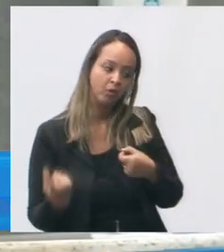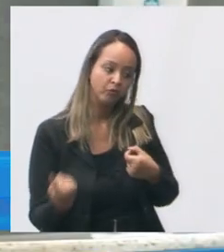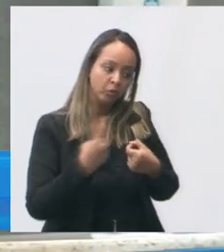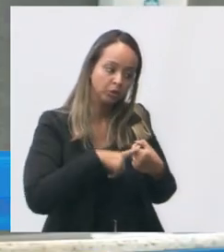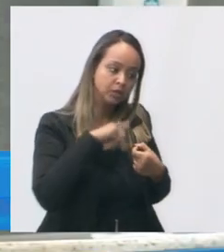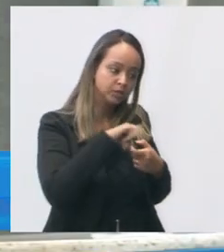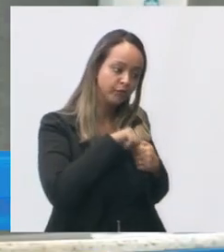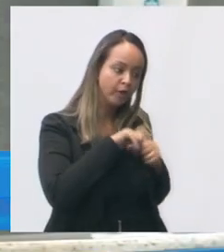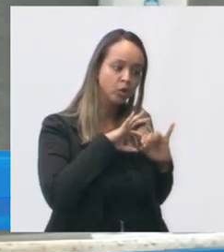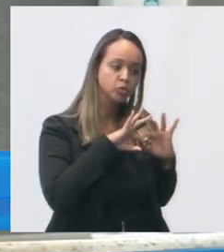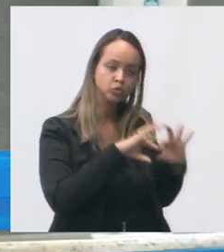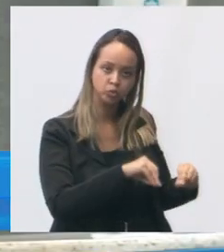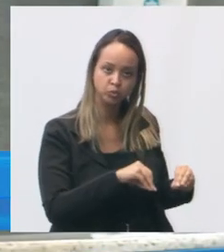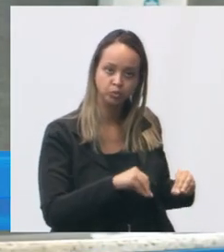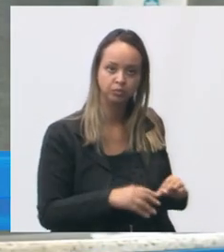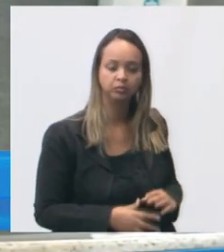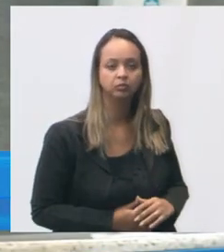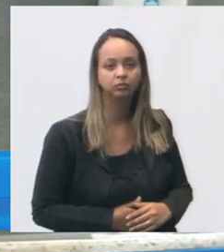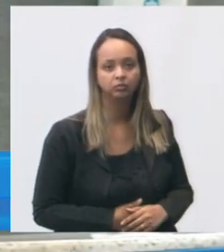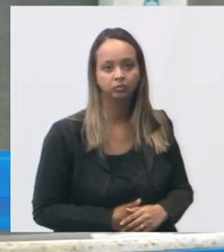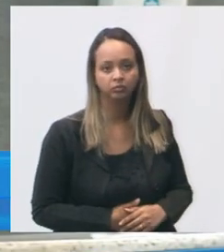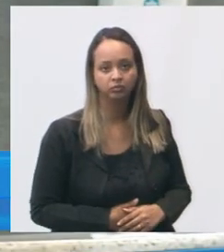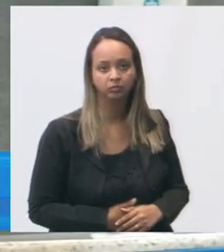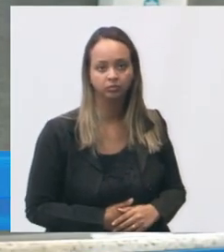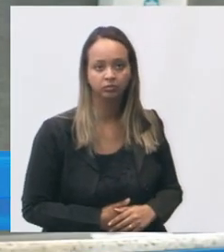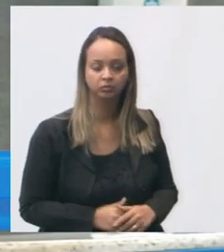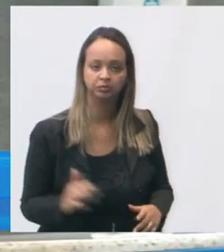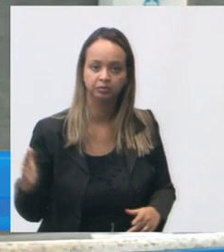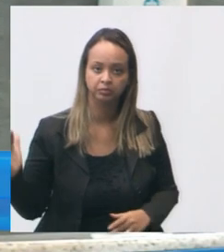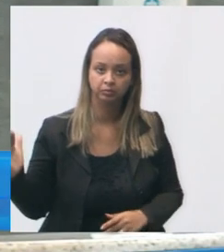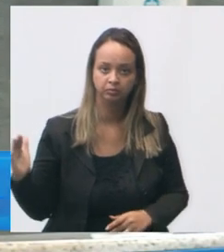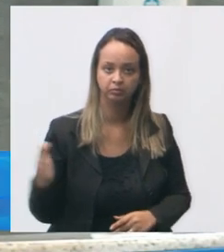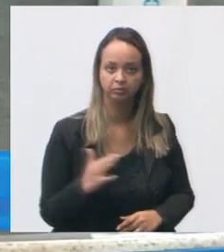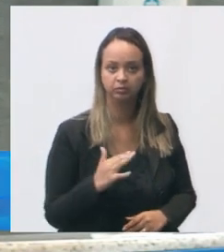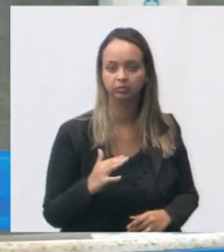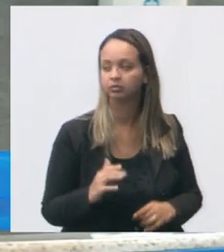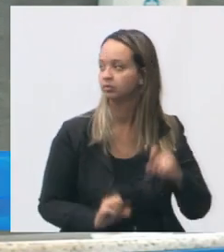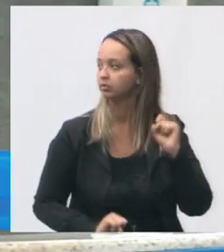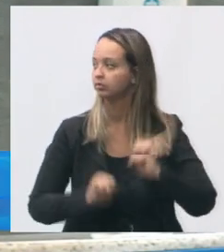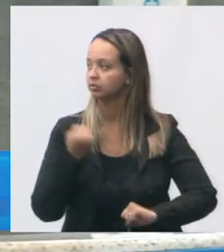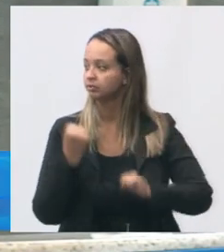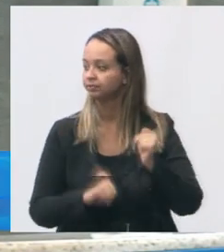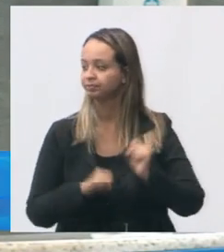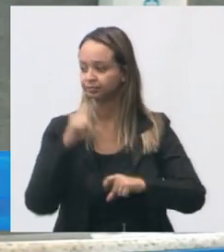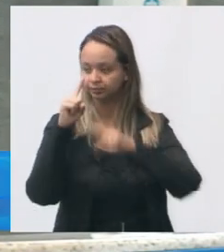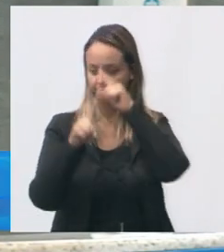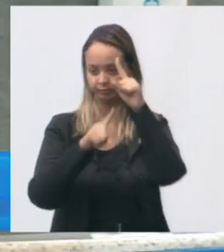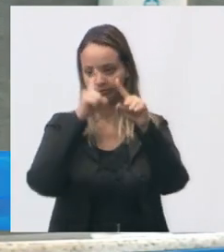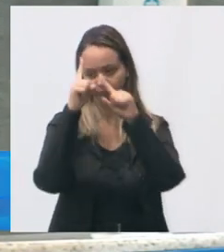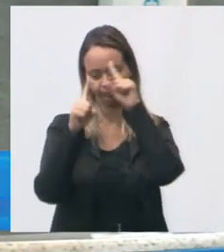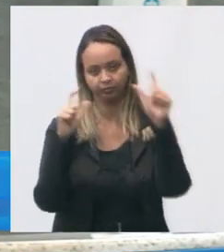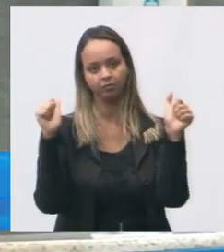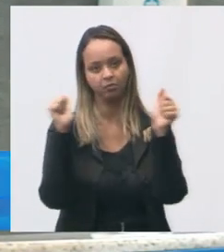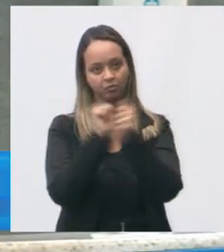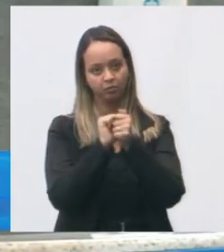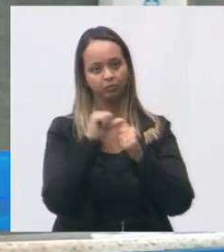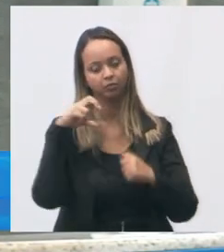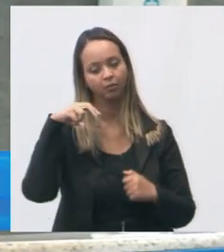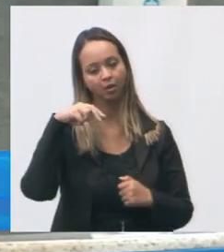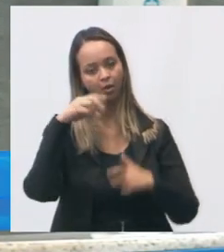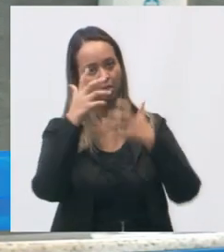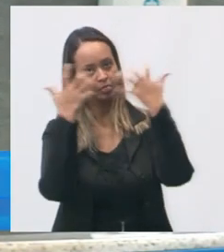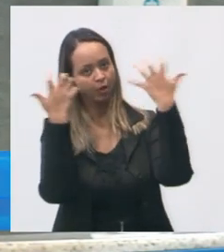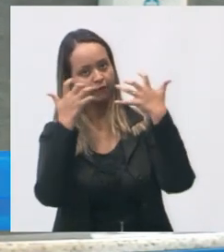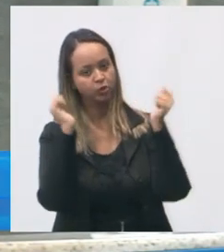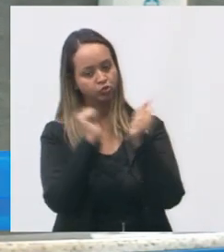a reforma foi executar fábrica de ideias o vereador Davi também esteve presente junto com o vereador Max é o